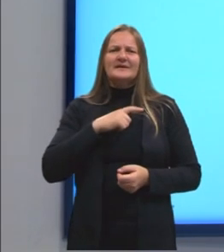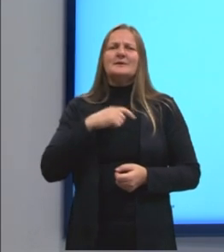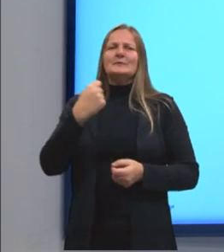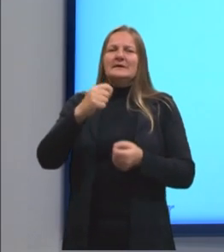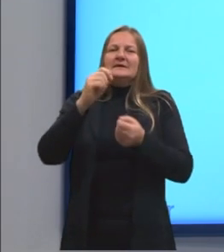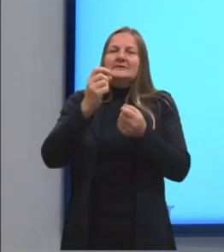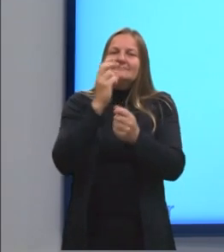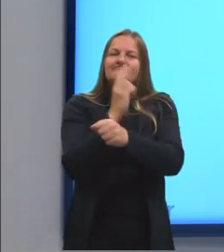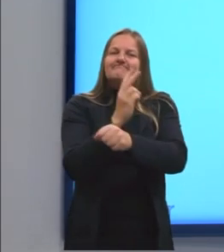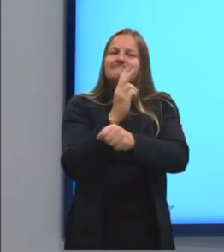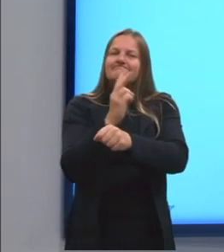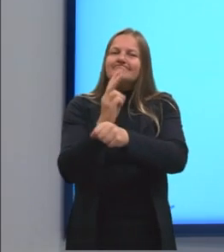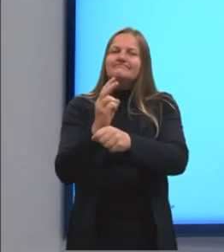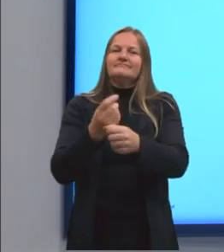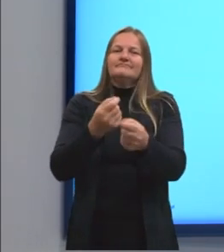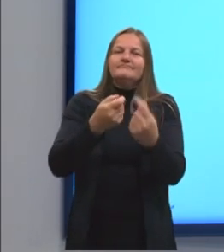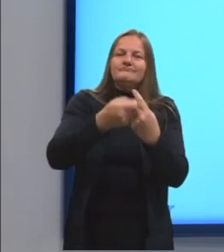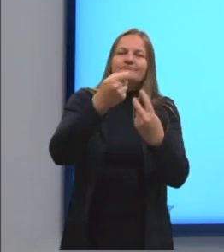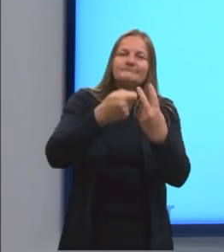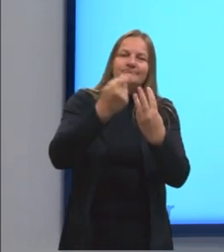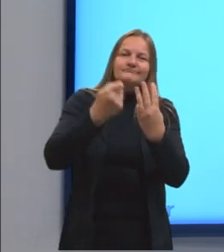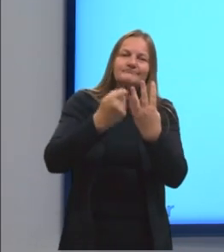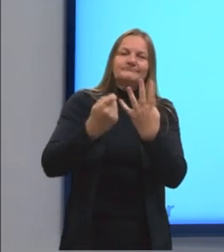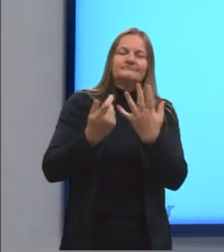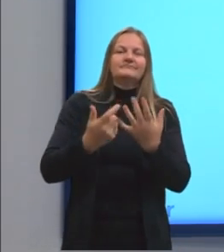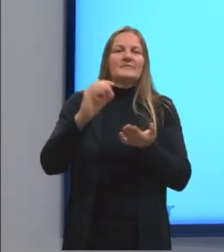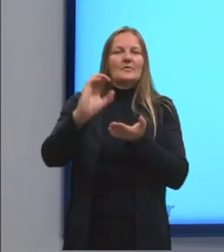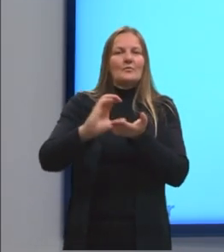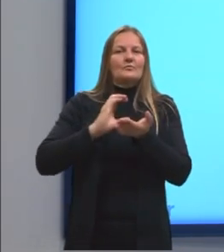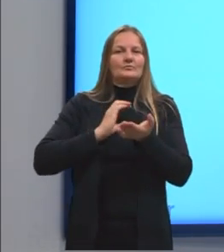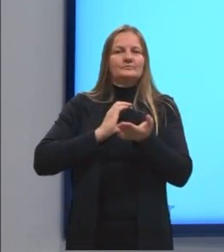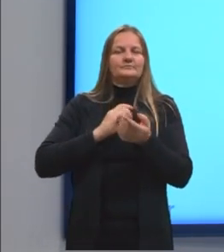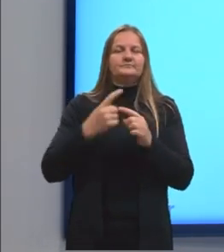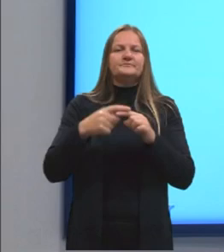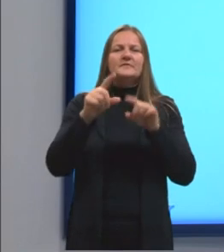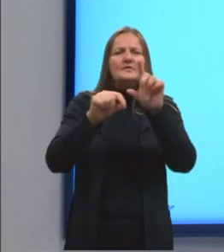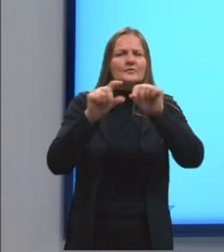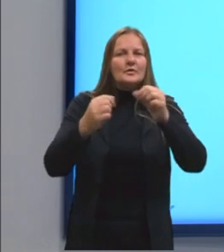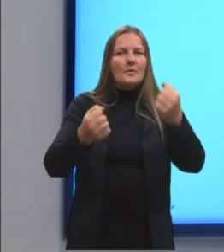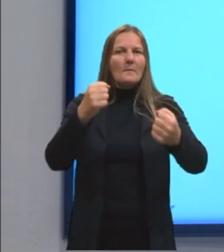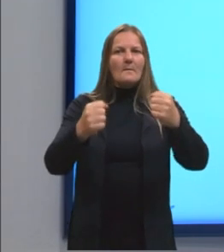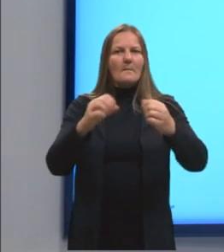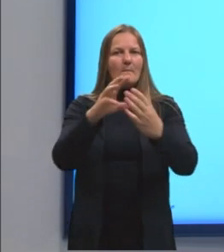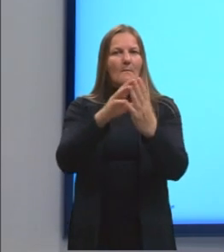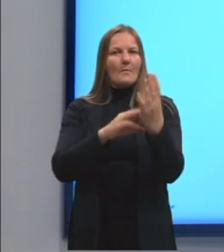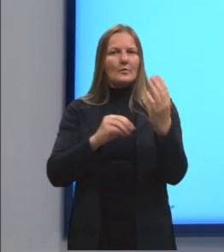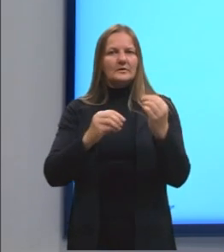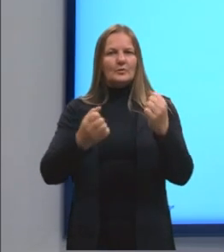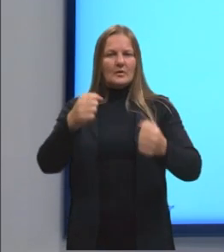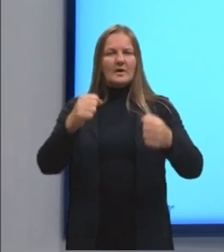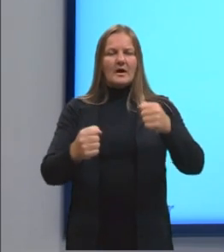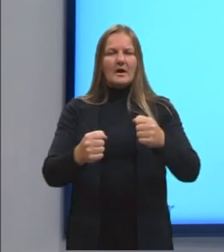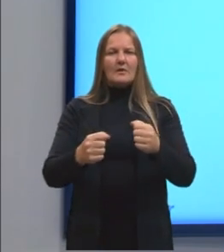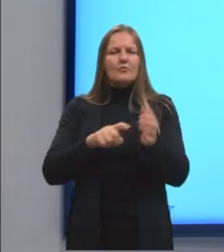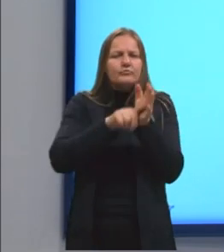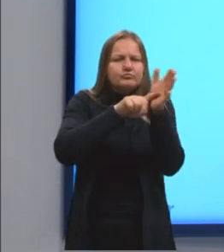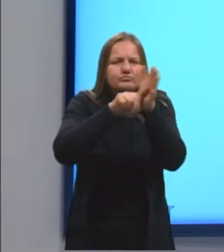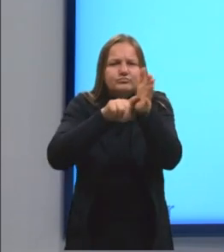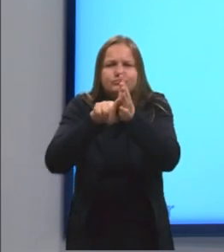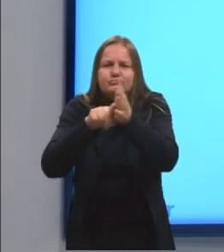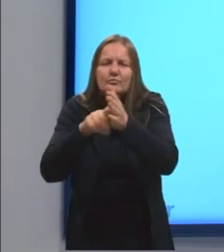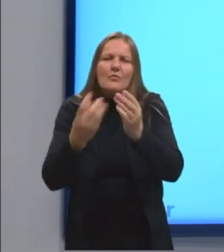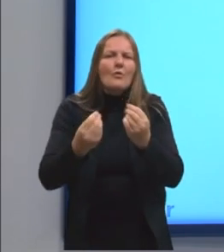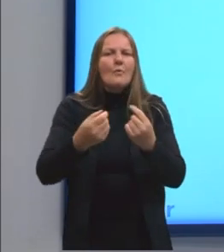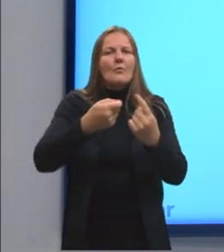financiar parte do valor da compra. Depois de escolher o modelo desejado, o rapaz faz uma pesquisa sobre as